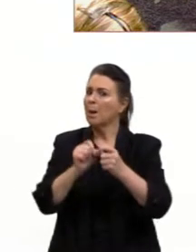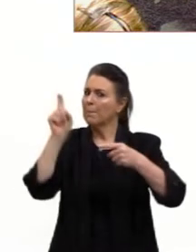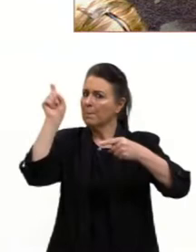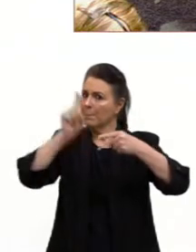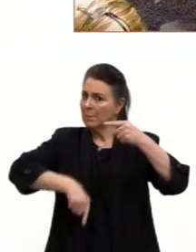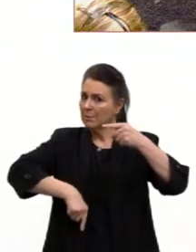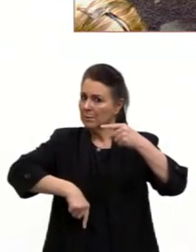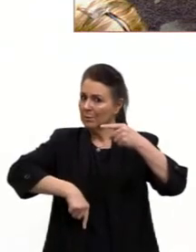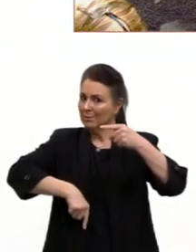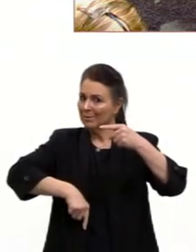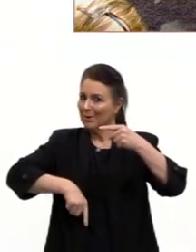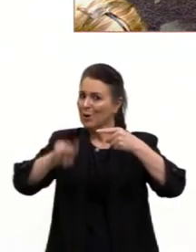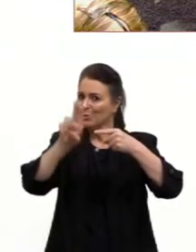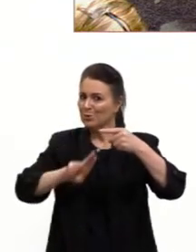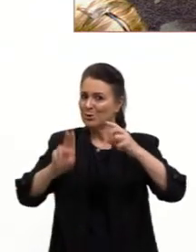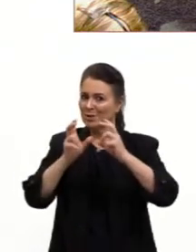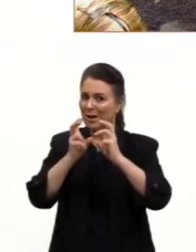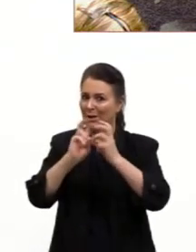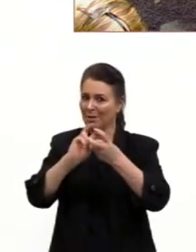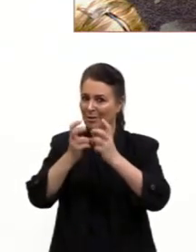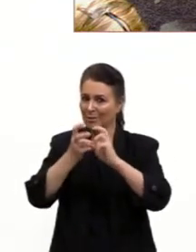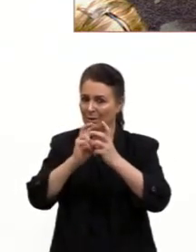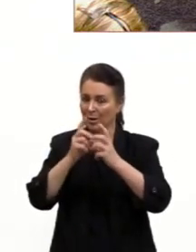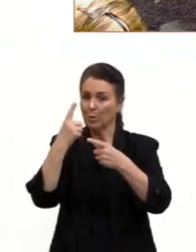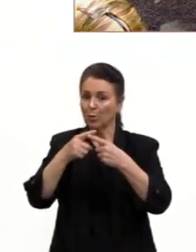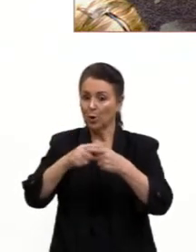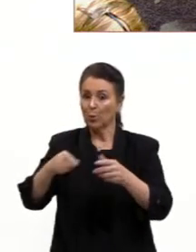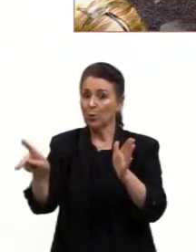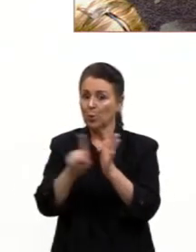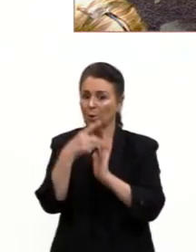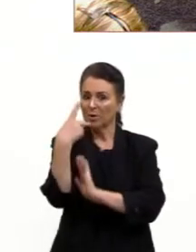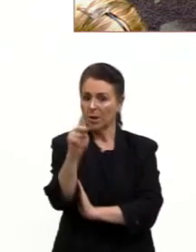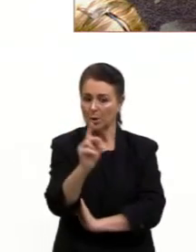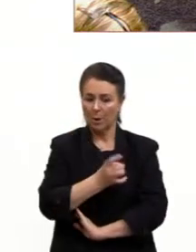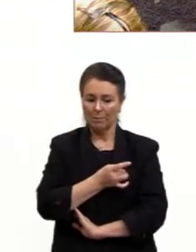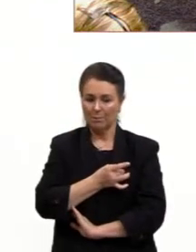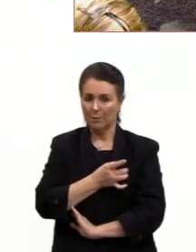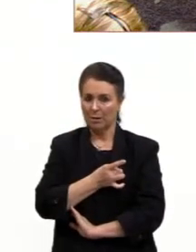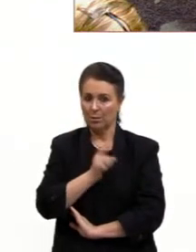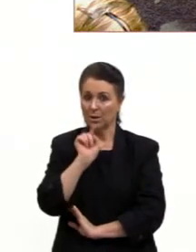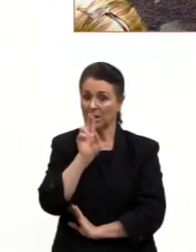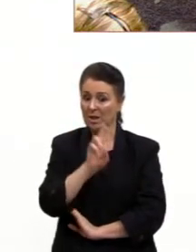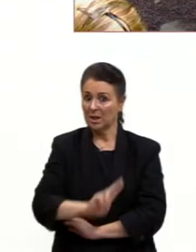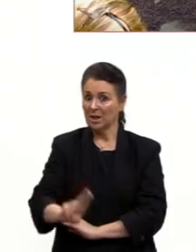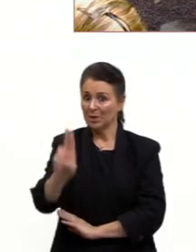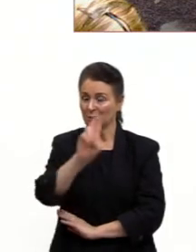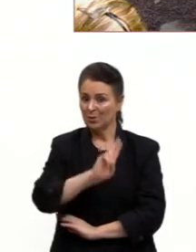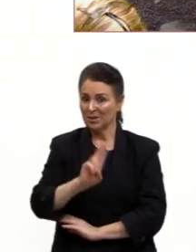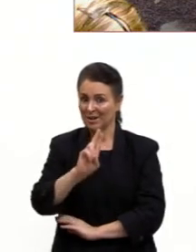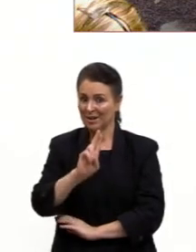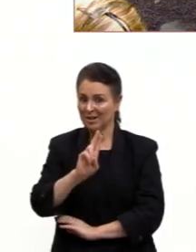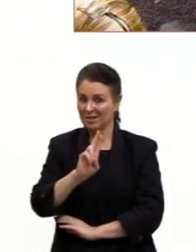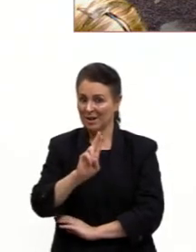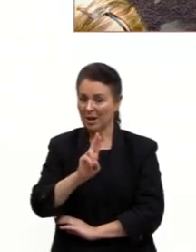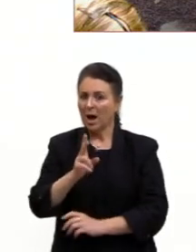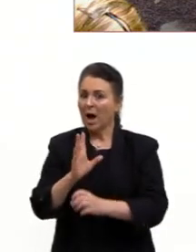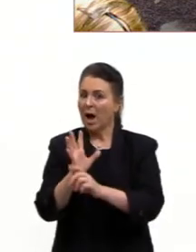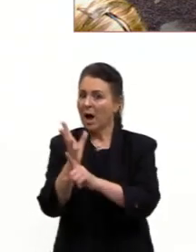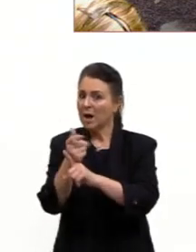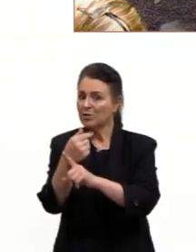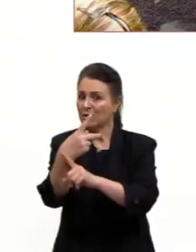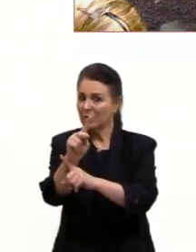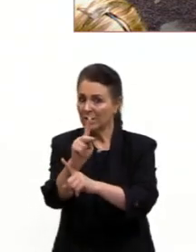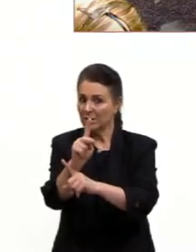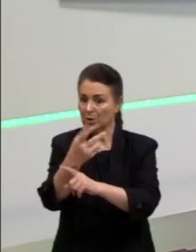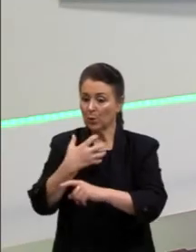marciais, porque os senhores de escravos tinham medo que eles usassem essas artes contra os senhores de